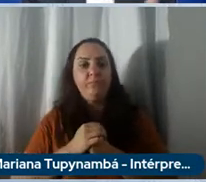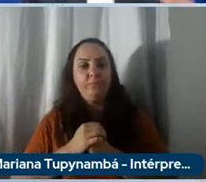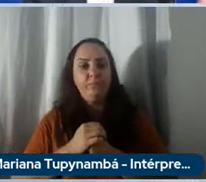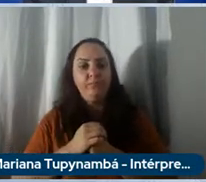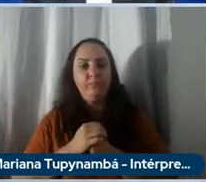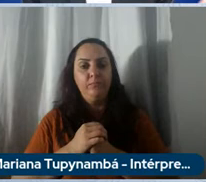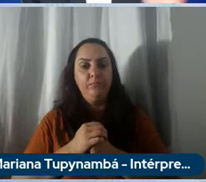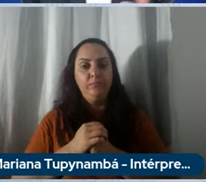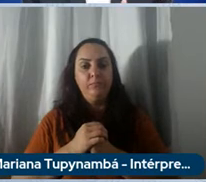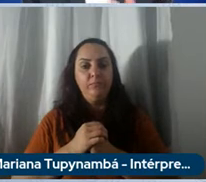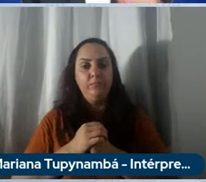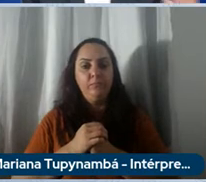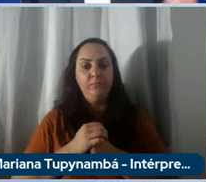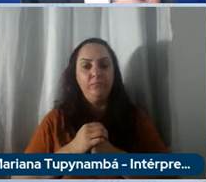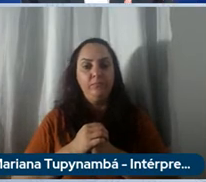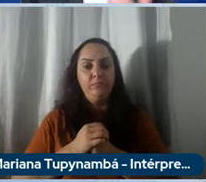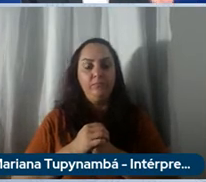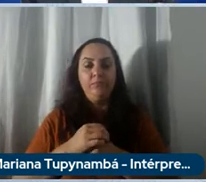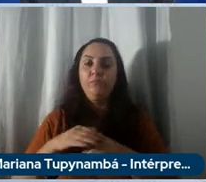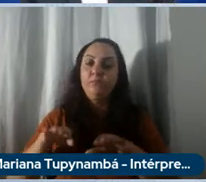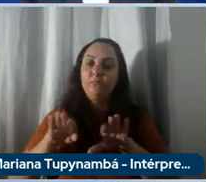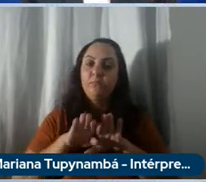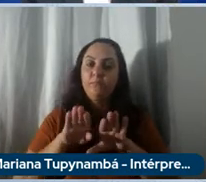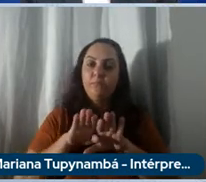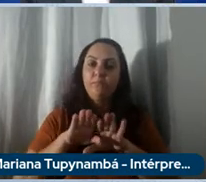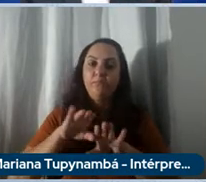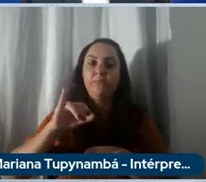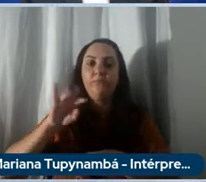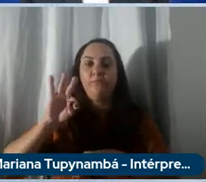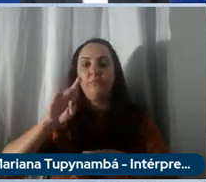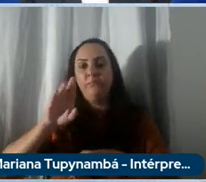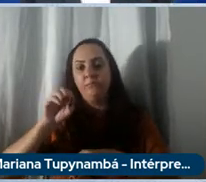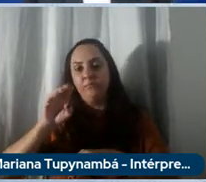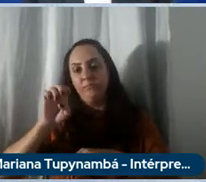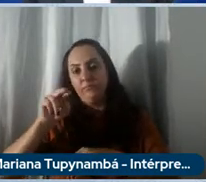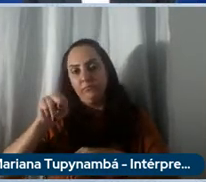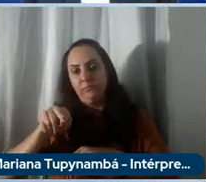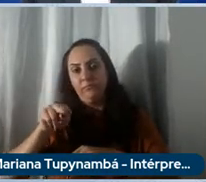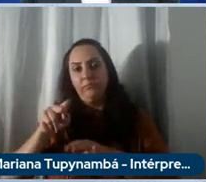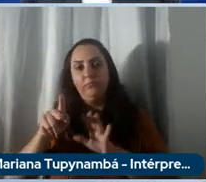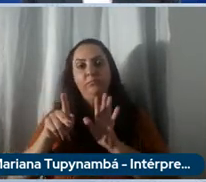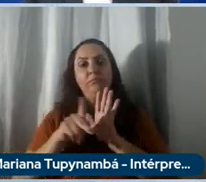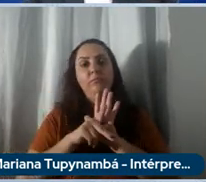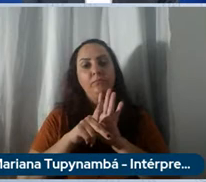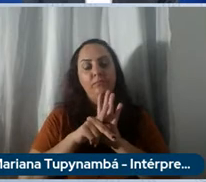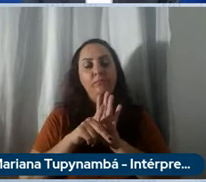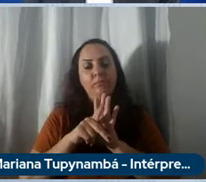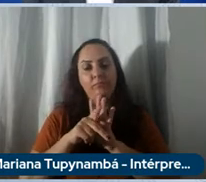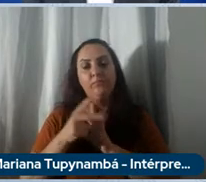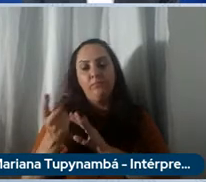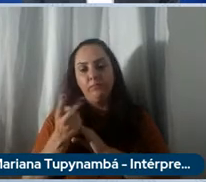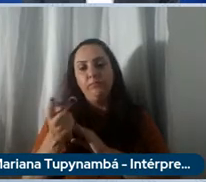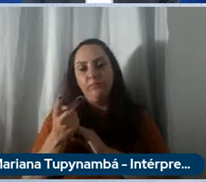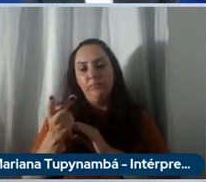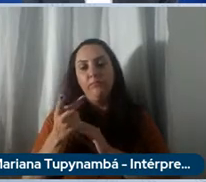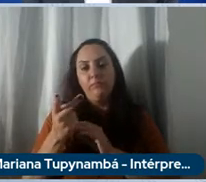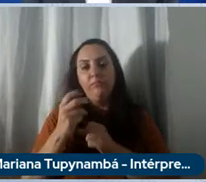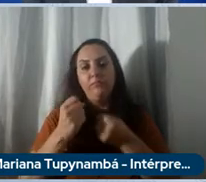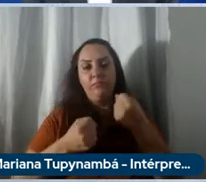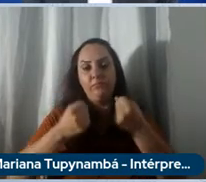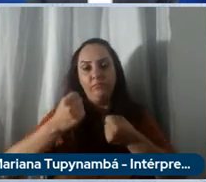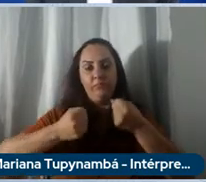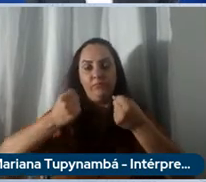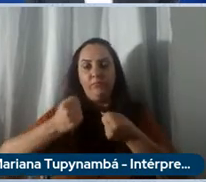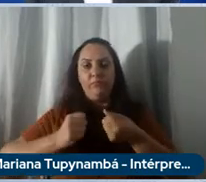em Porto Real e El Palomar as duas fábricas dedicadas às marcas Peugeot e Citroën produzimos o Peugeot 208 o Peugeot